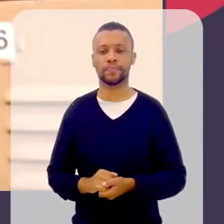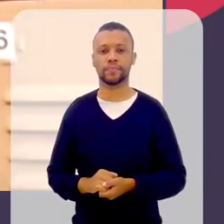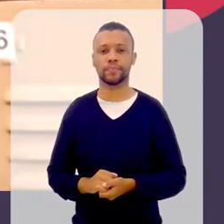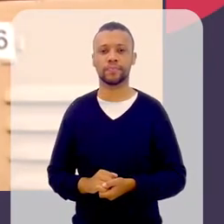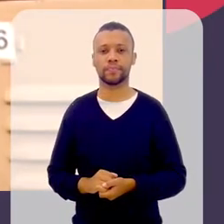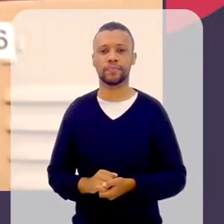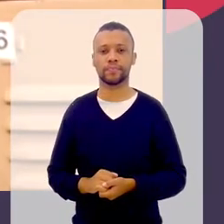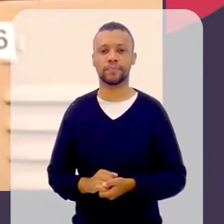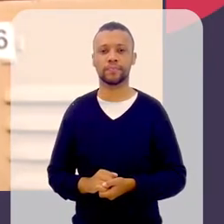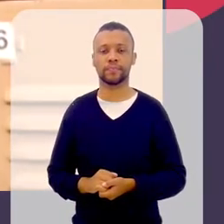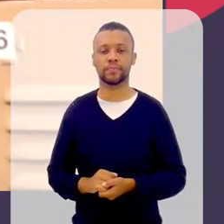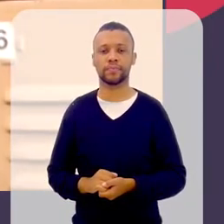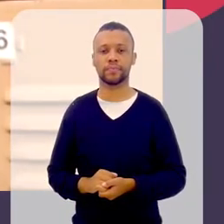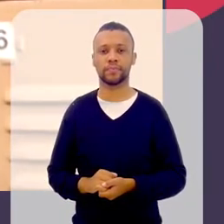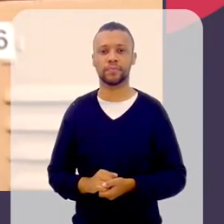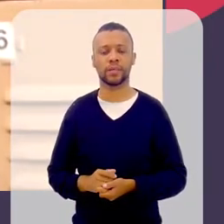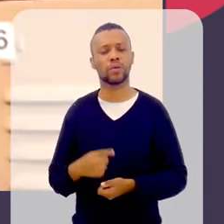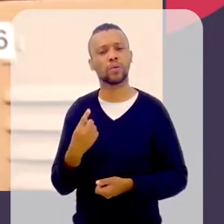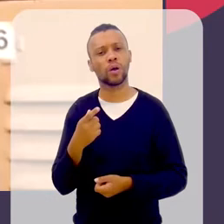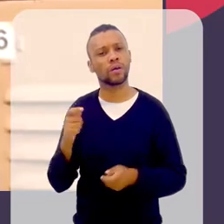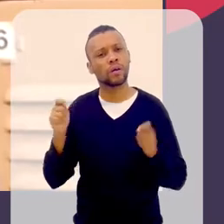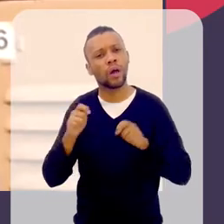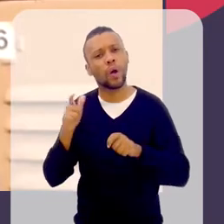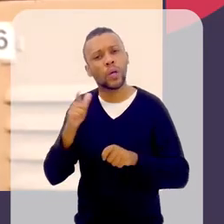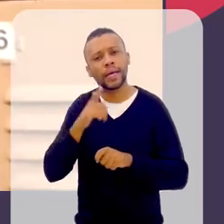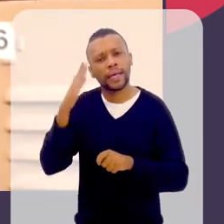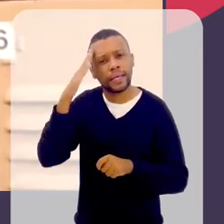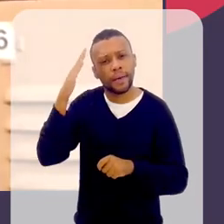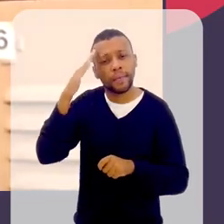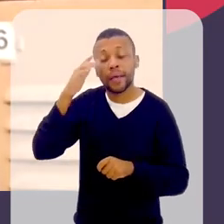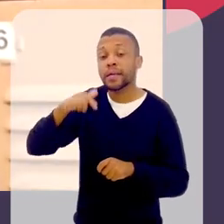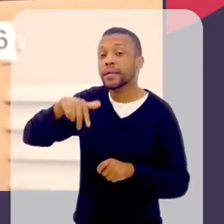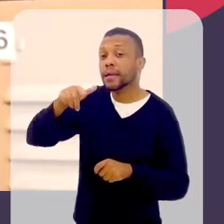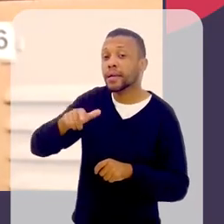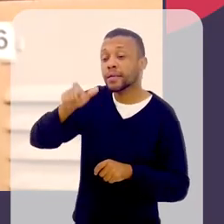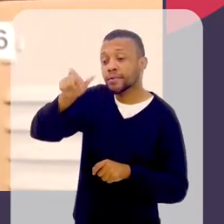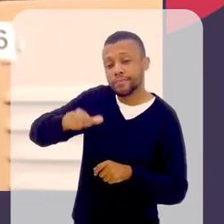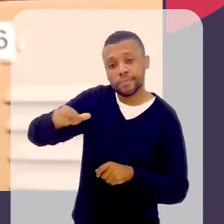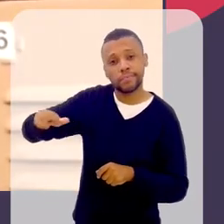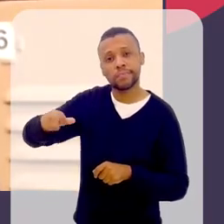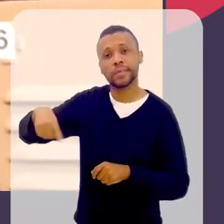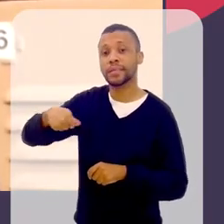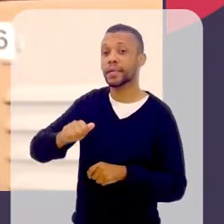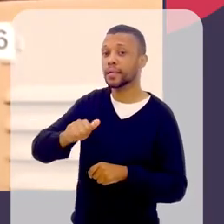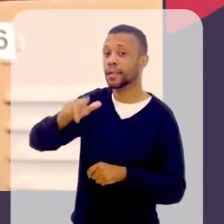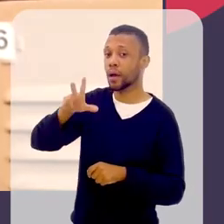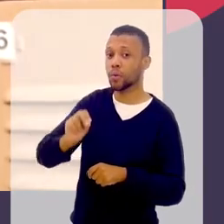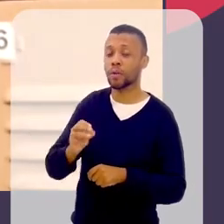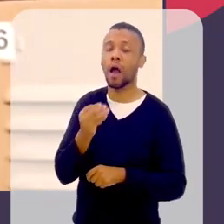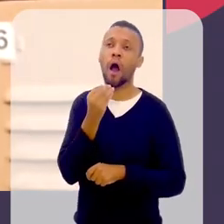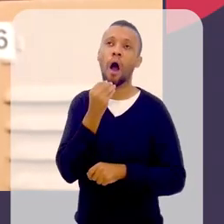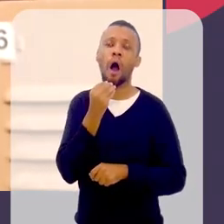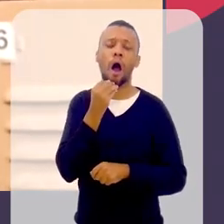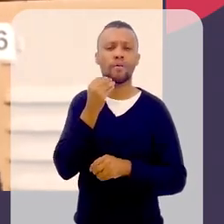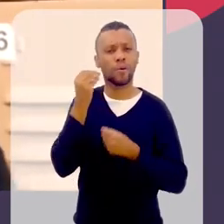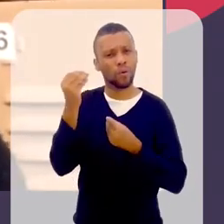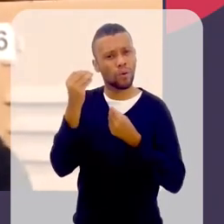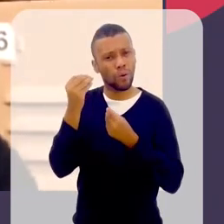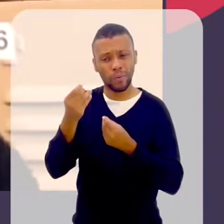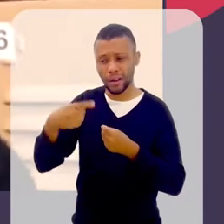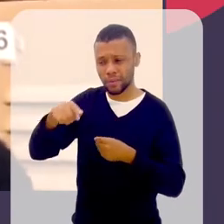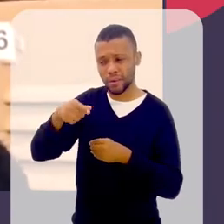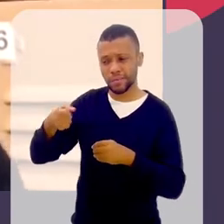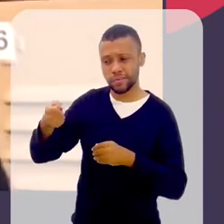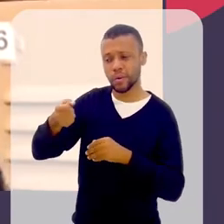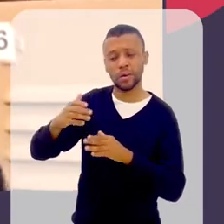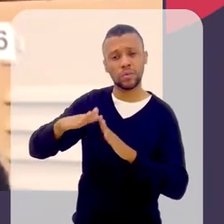sabe? Então, a gente consegue saber quem são essas meninas. Porque, de fato, provavelmente tinha, né? Como assim você estuda